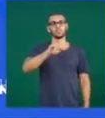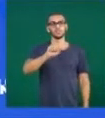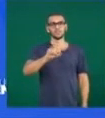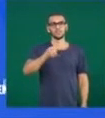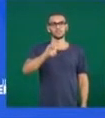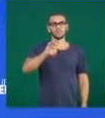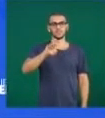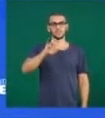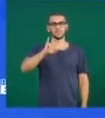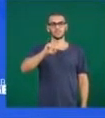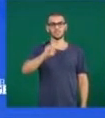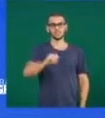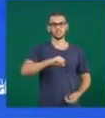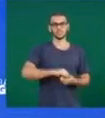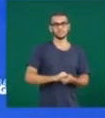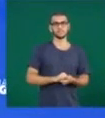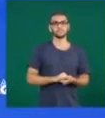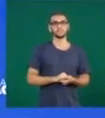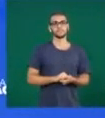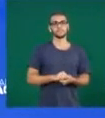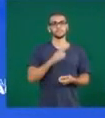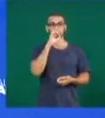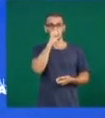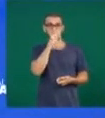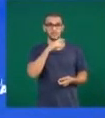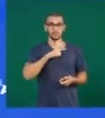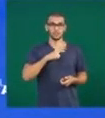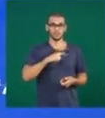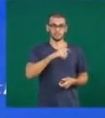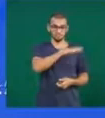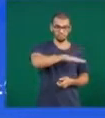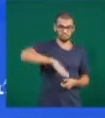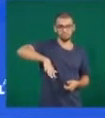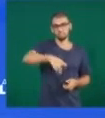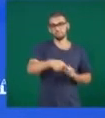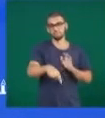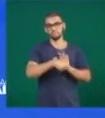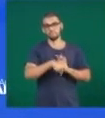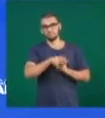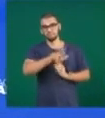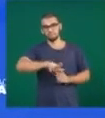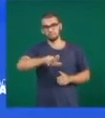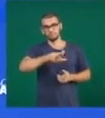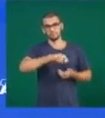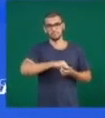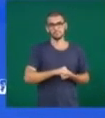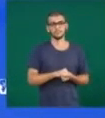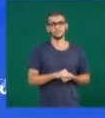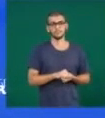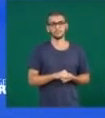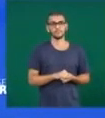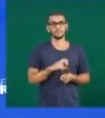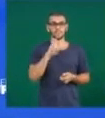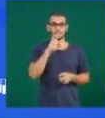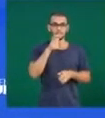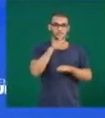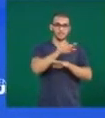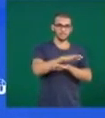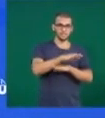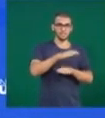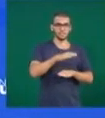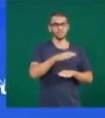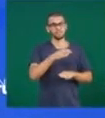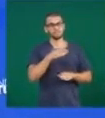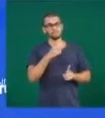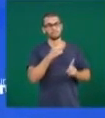No sábado, as atividades culturais acontecem nos distritos de Uberlândia. Às 5 da tarde, os foliões se encontram na